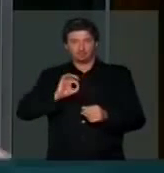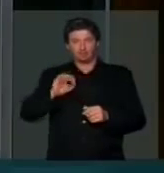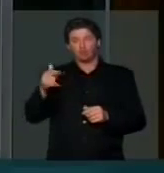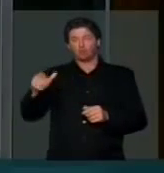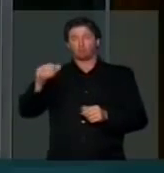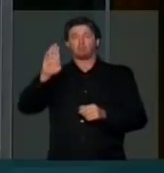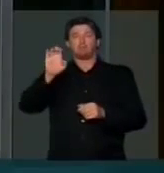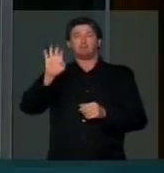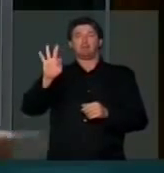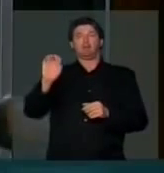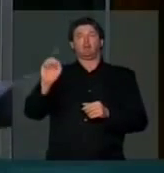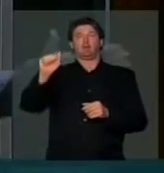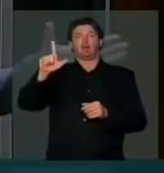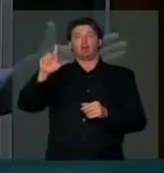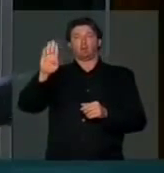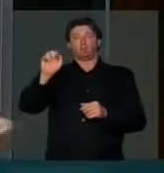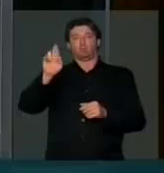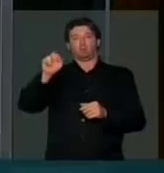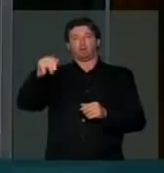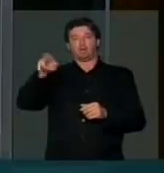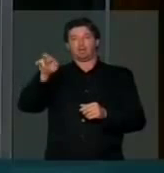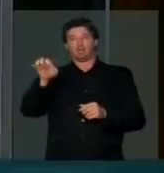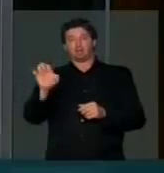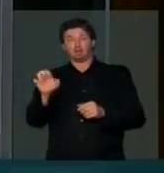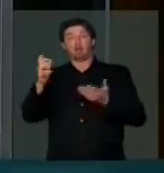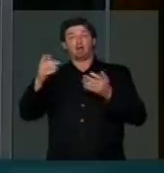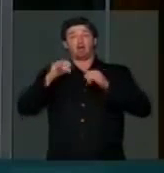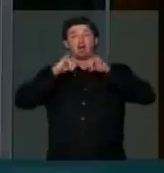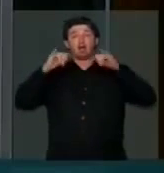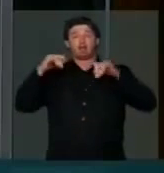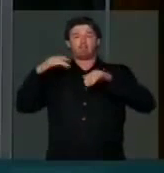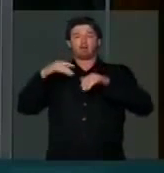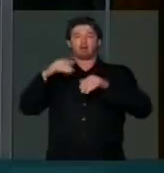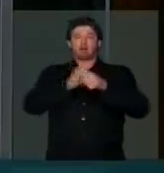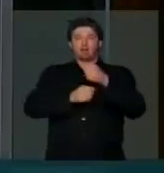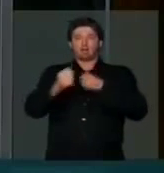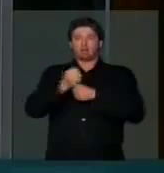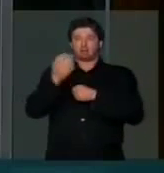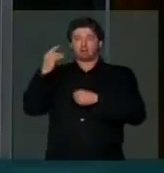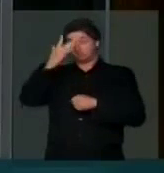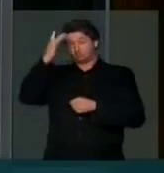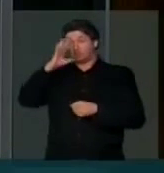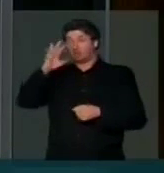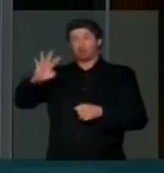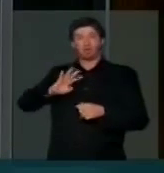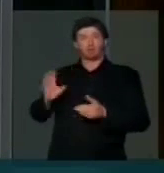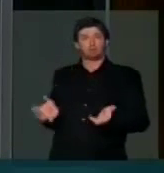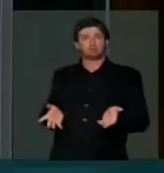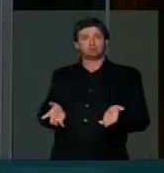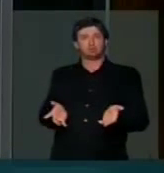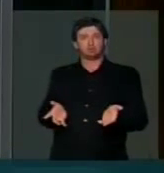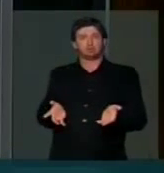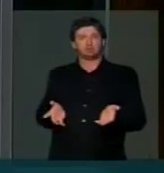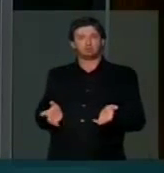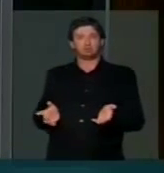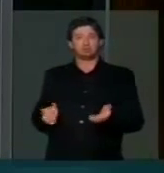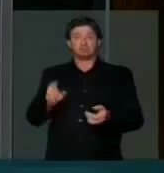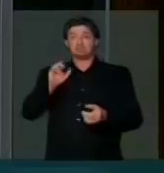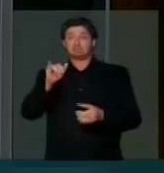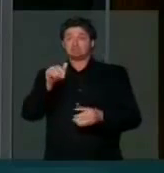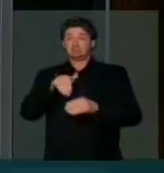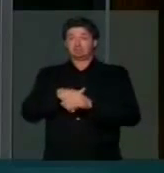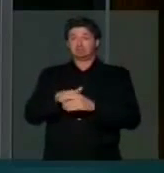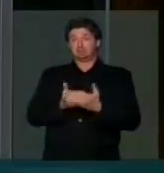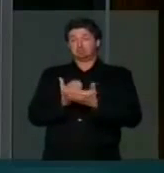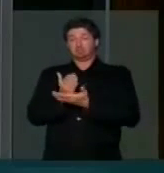Albuquerque. E na campanha, um ano atrás, éramos acusados de ser eleitos,